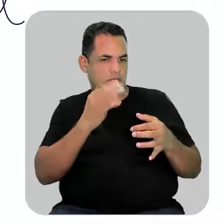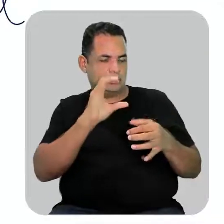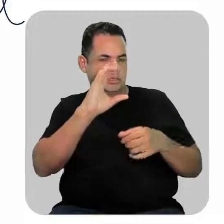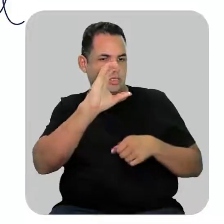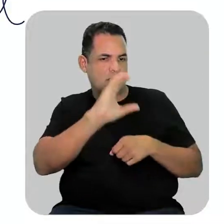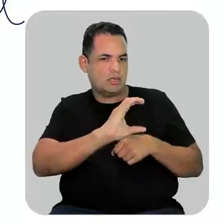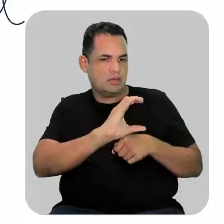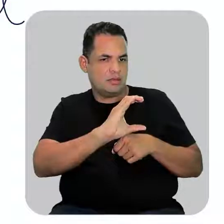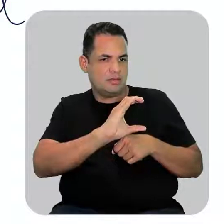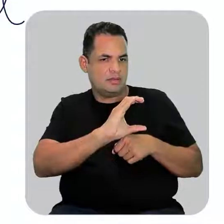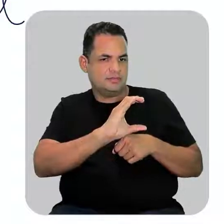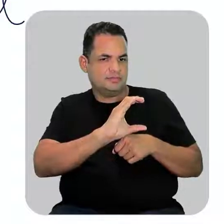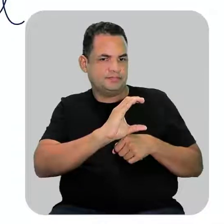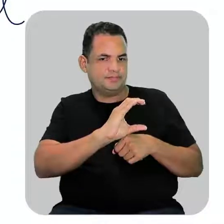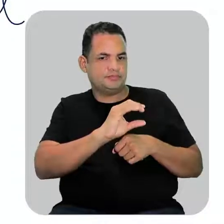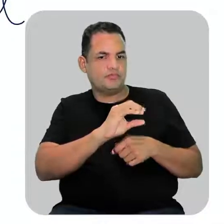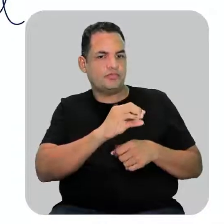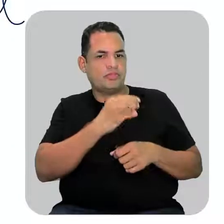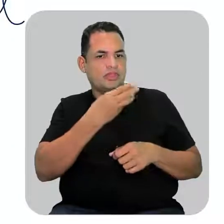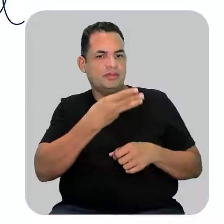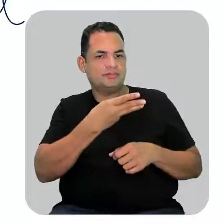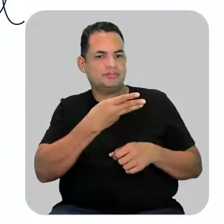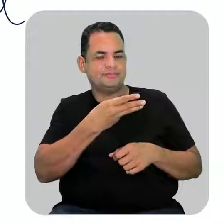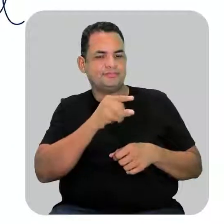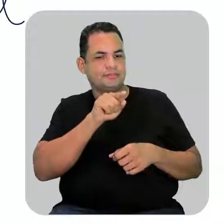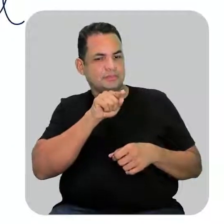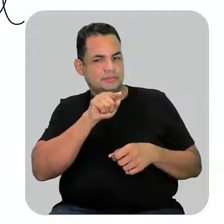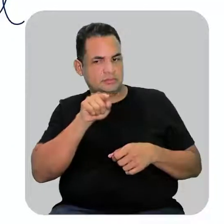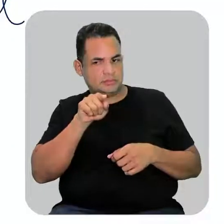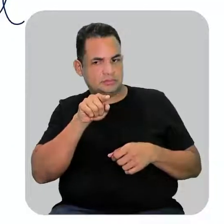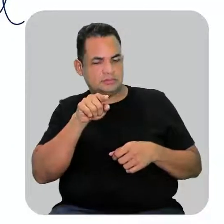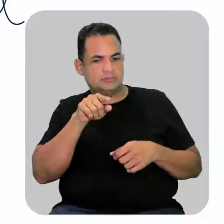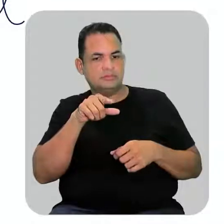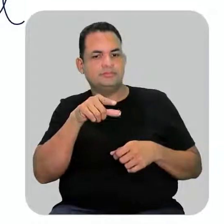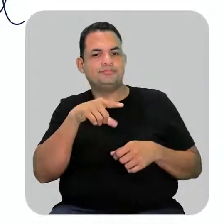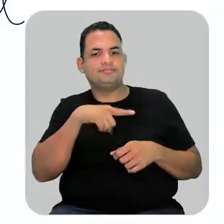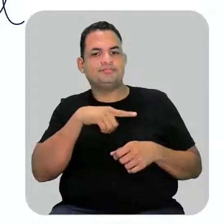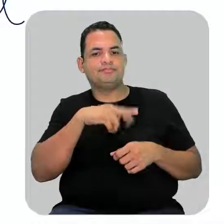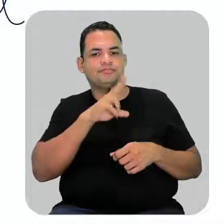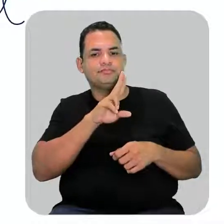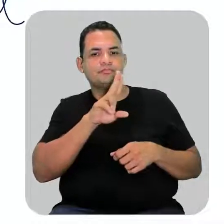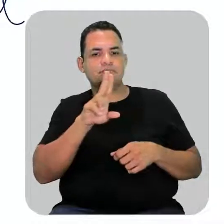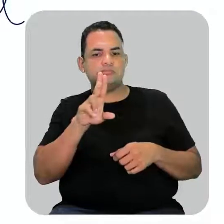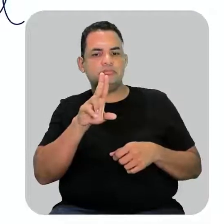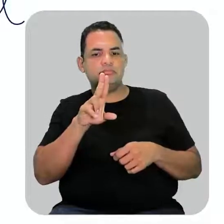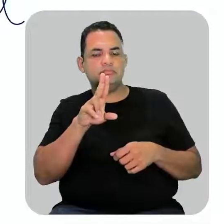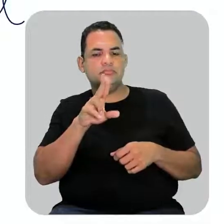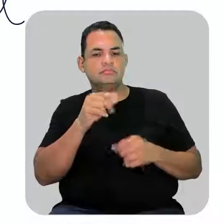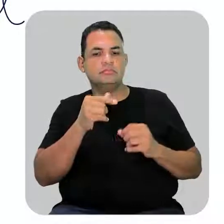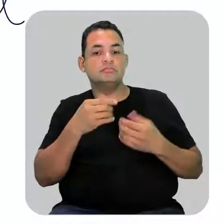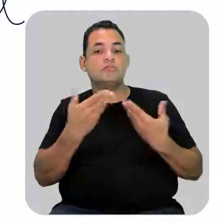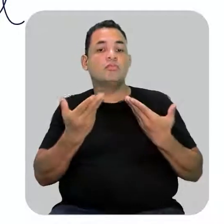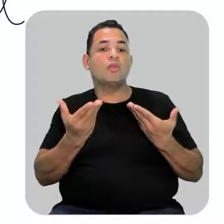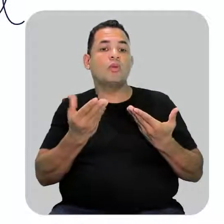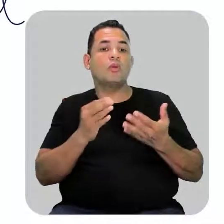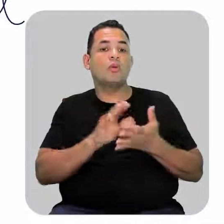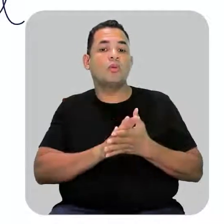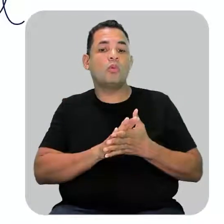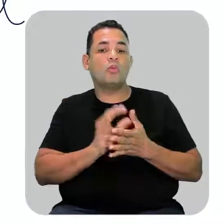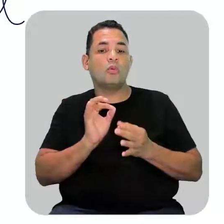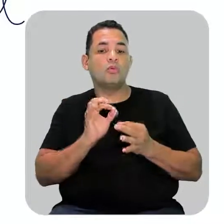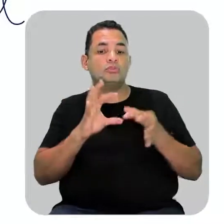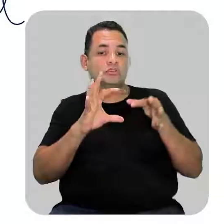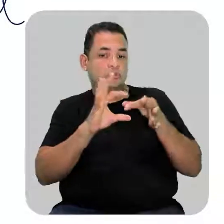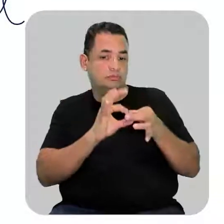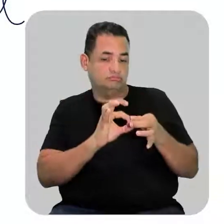coloco 3 etil tracinho. Agora, vou dar o nome e vou mostrar aonde o metil